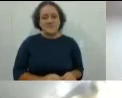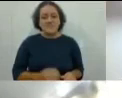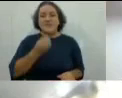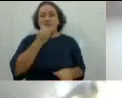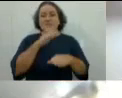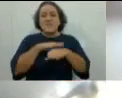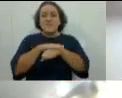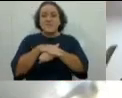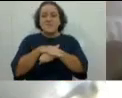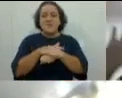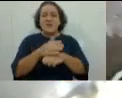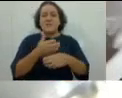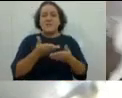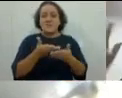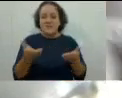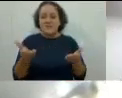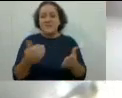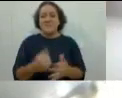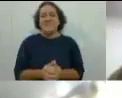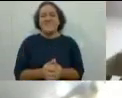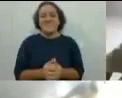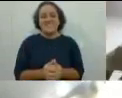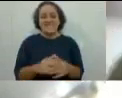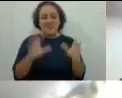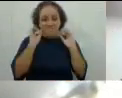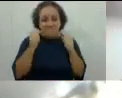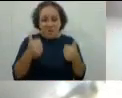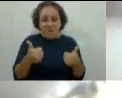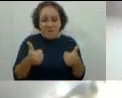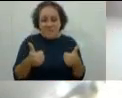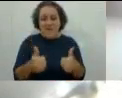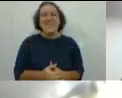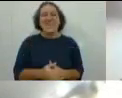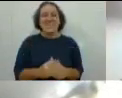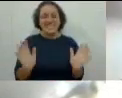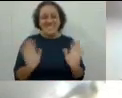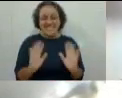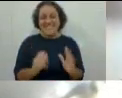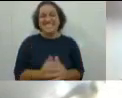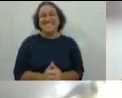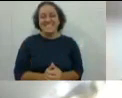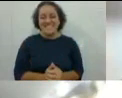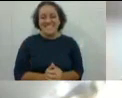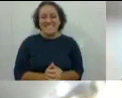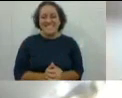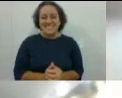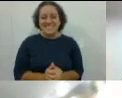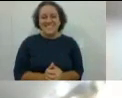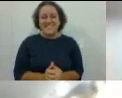Olá, boa noite. Me ouvem bem? Ei!